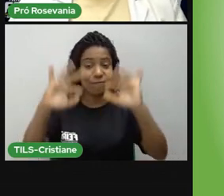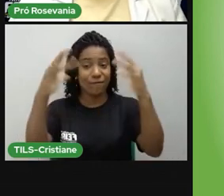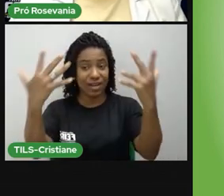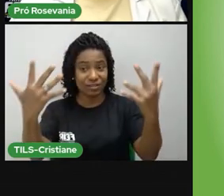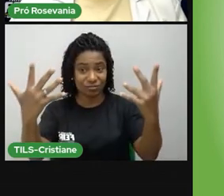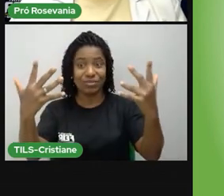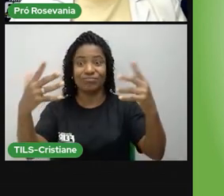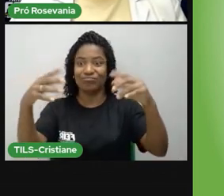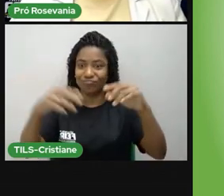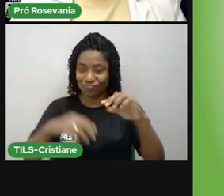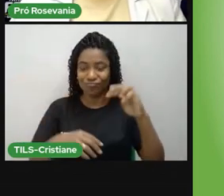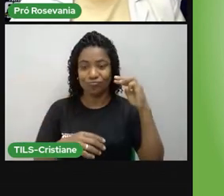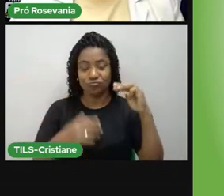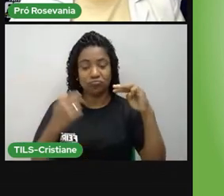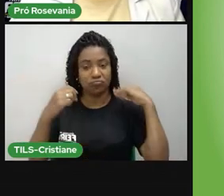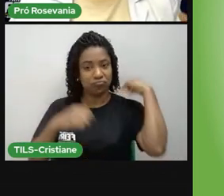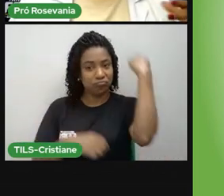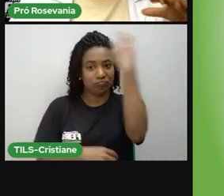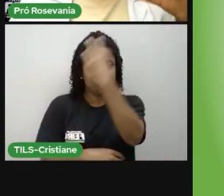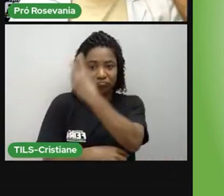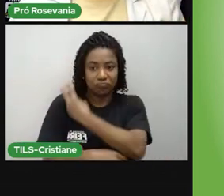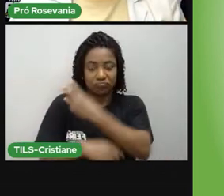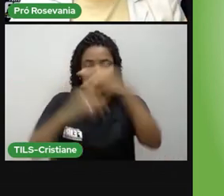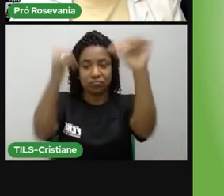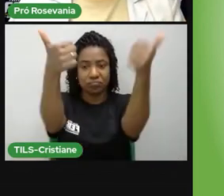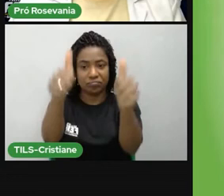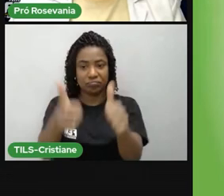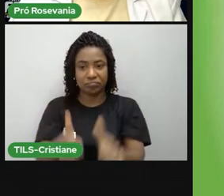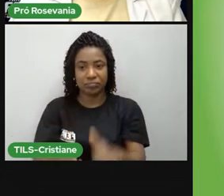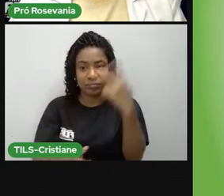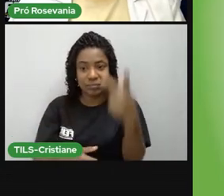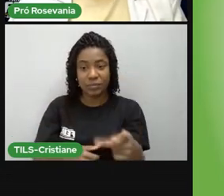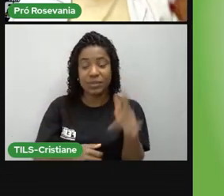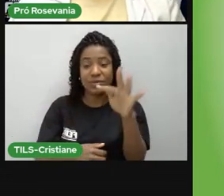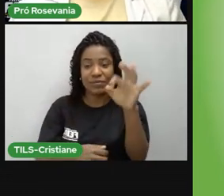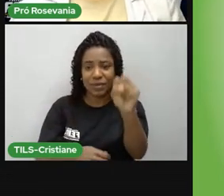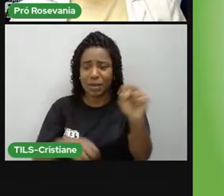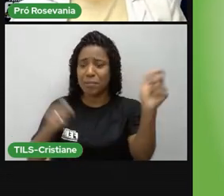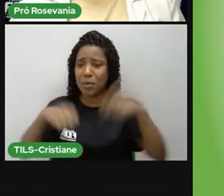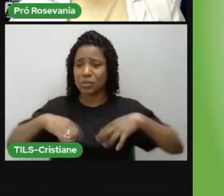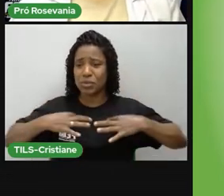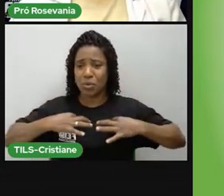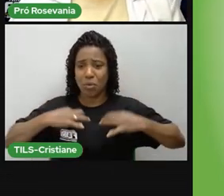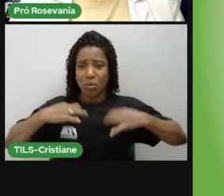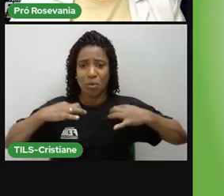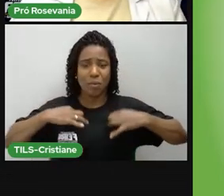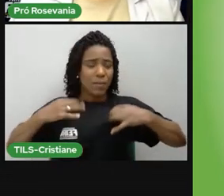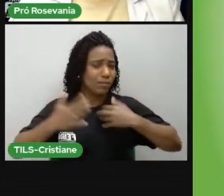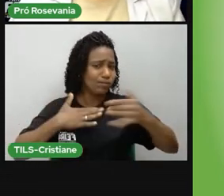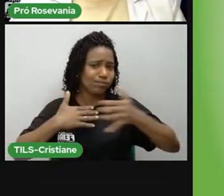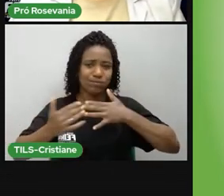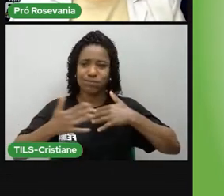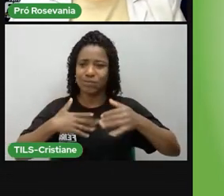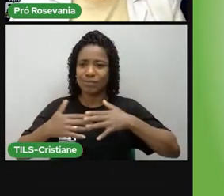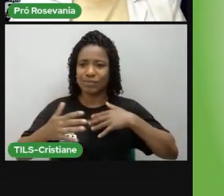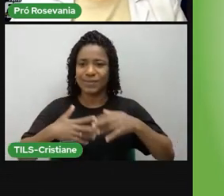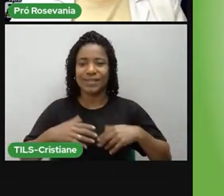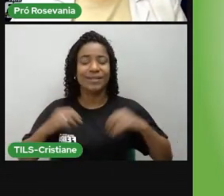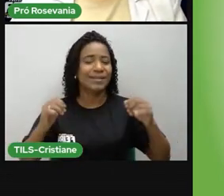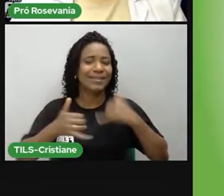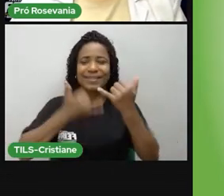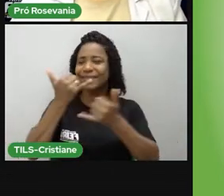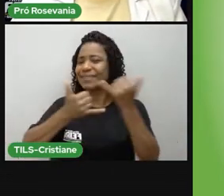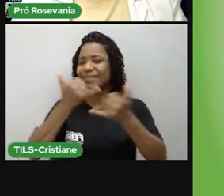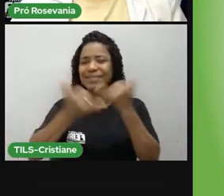e aí é uma festa bastante animada, porque você pode se fantasiar do que você quiser, e se reunir lá e sair distribuindo energia, né,